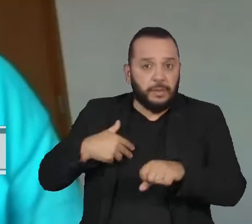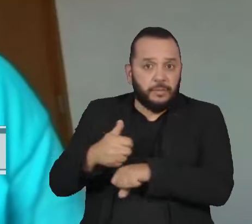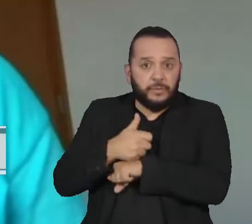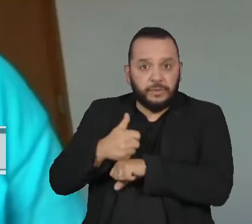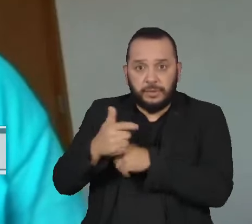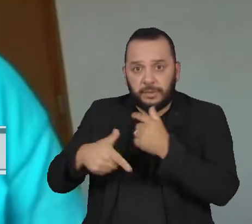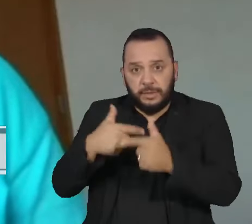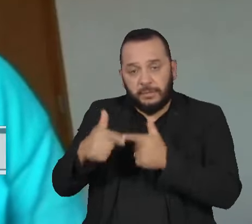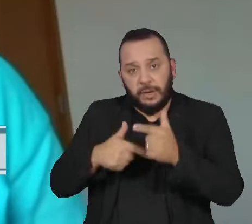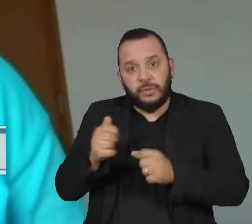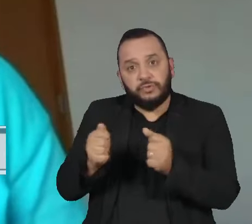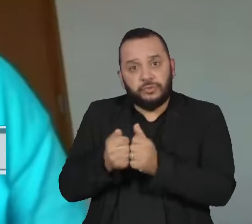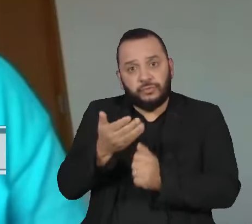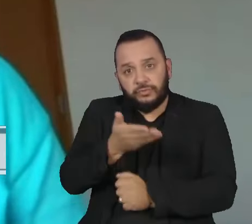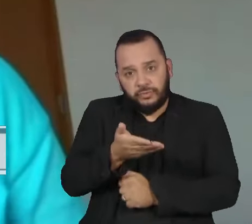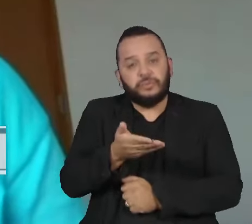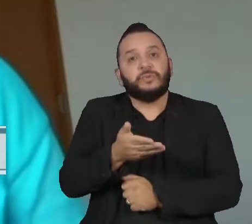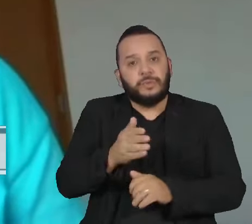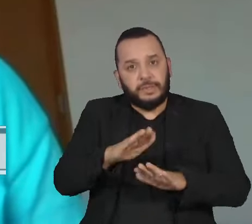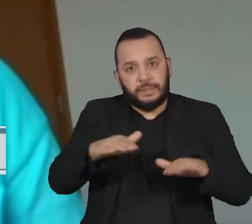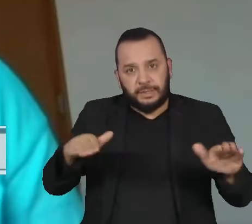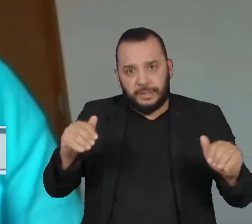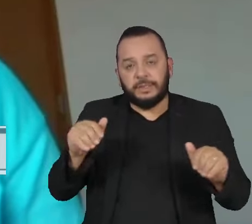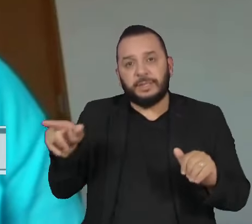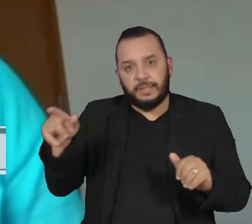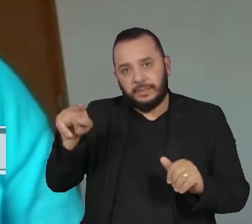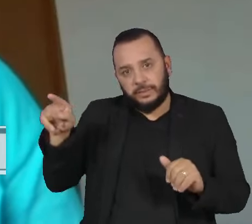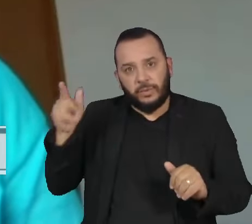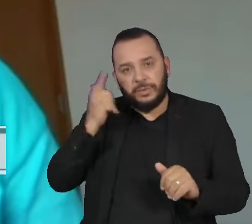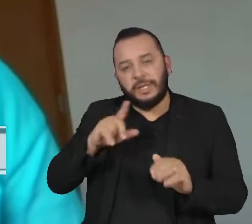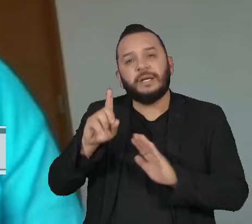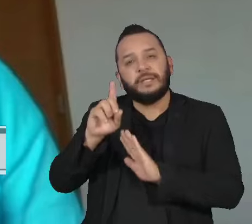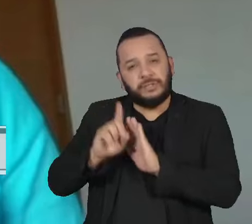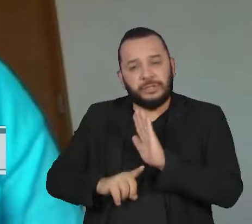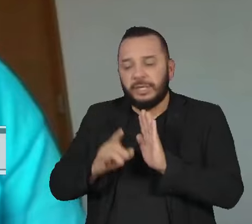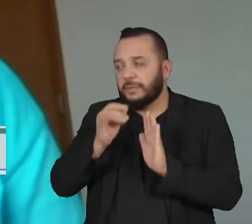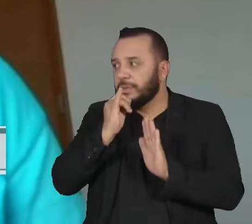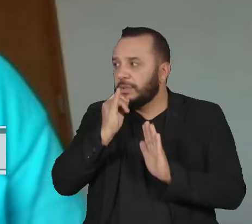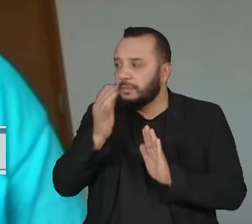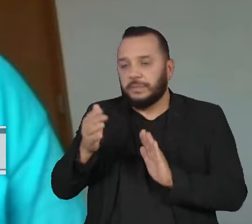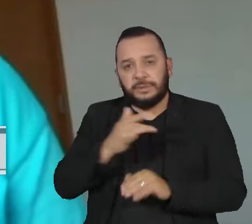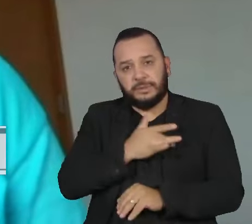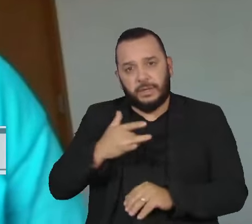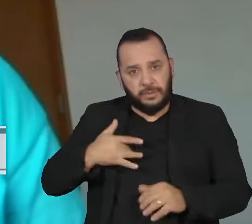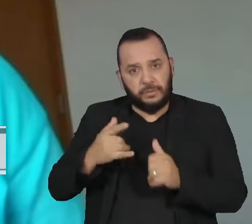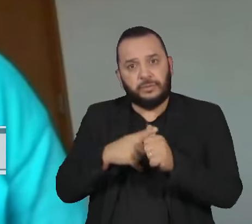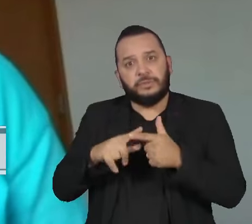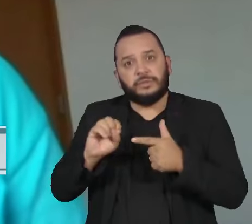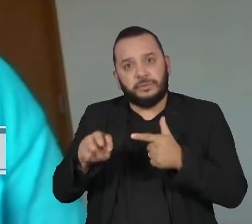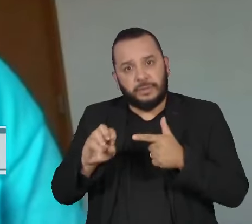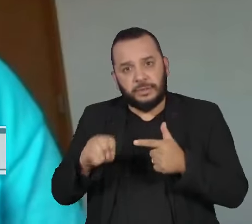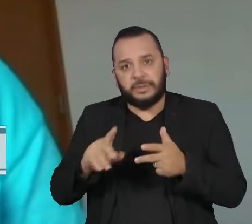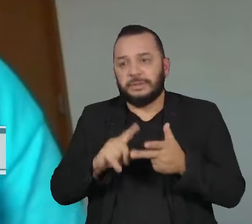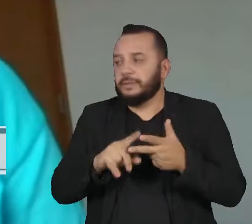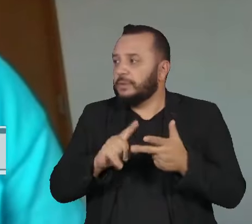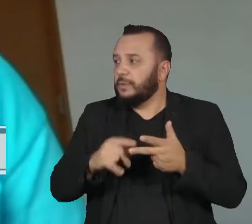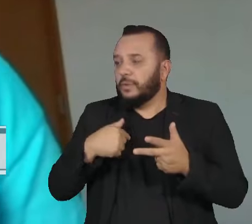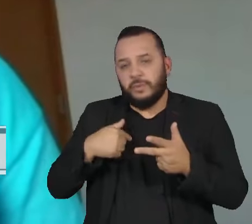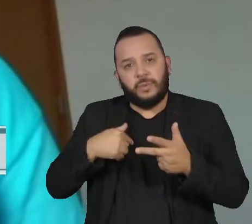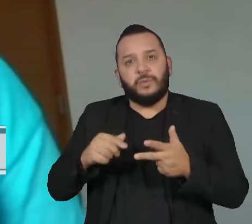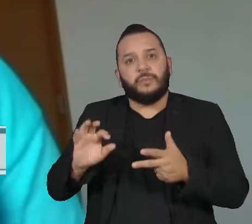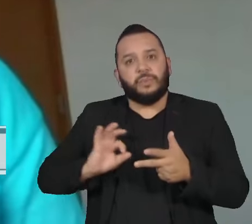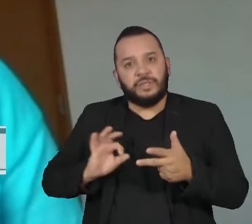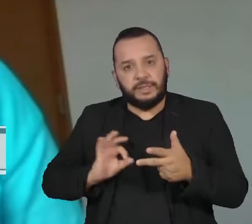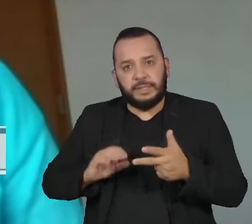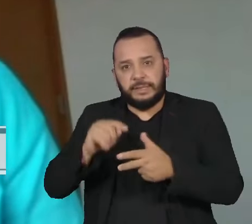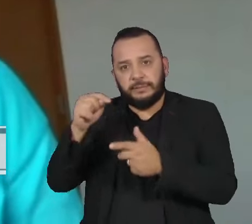do que a gente chama de sistema de garantia dos direitos, saúde, educação, assistência, para que estejam atentos aos sinais de que